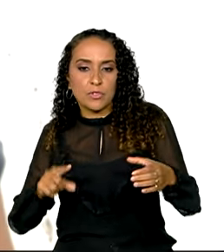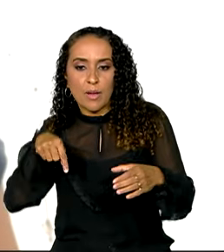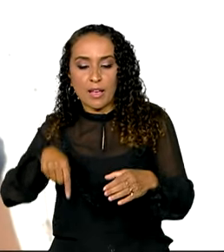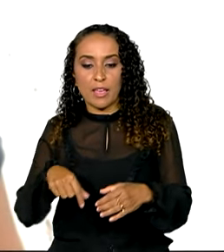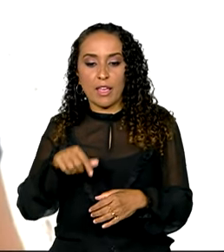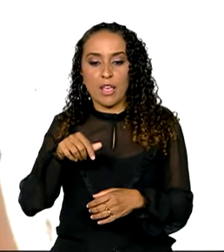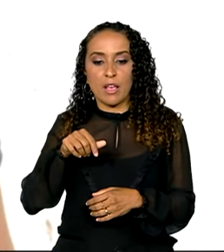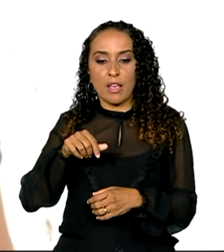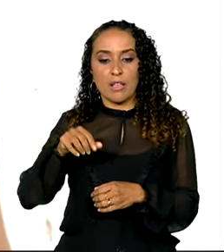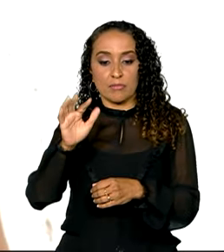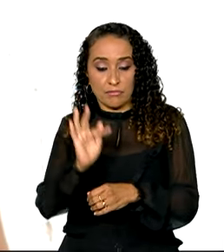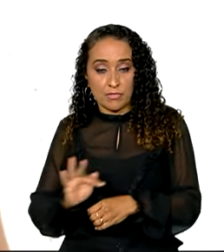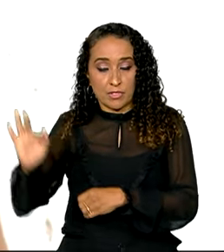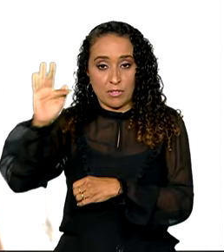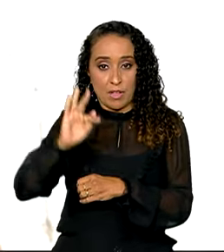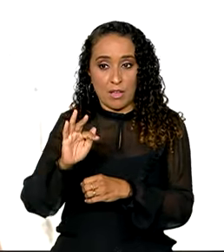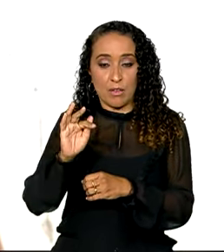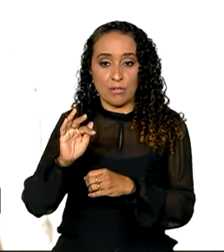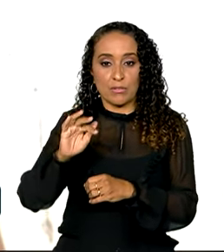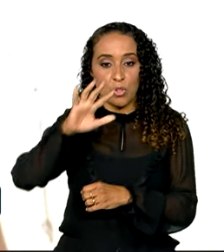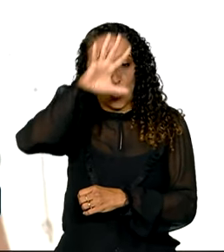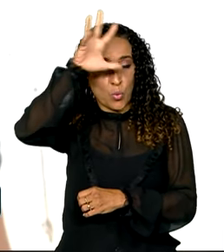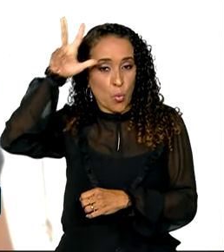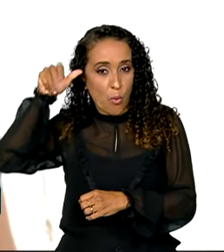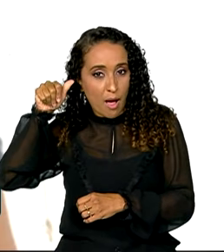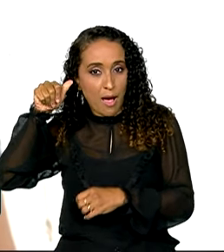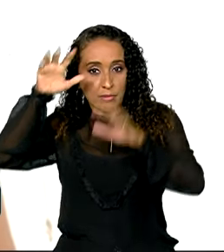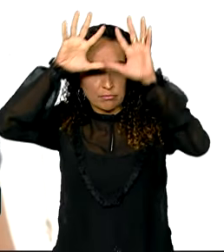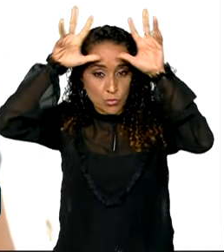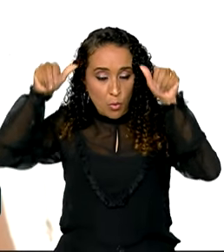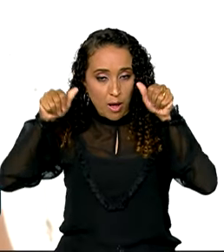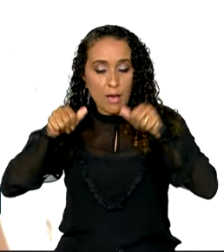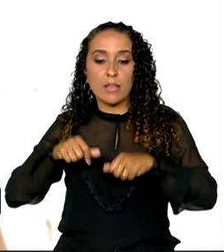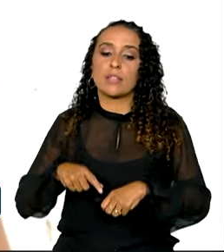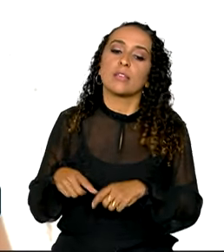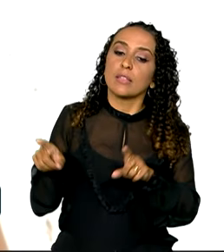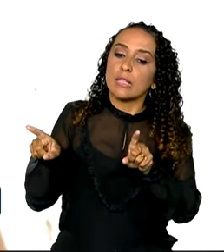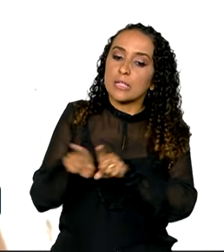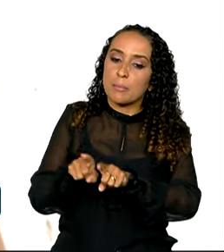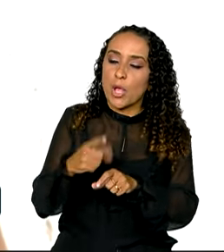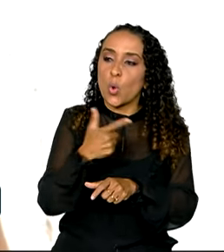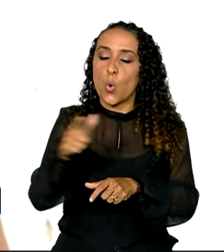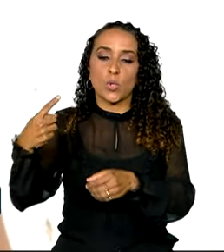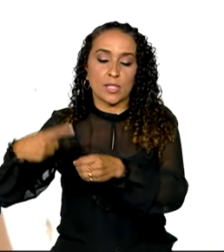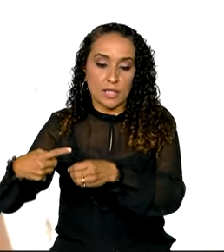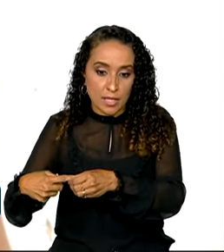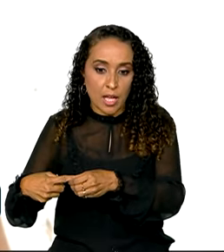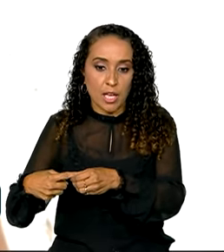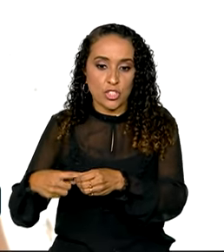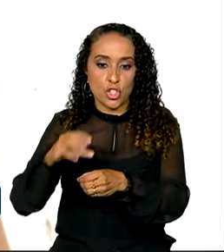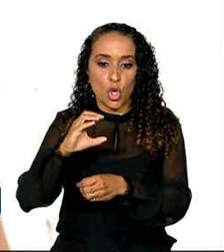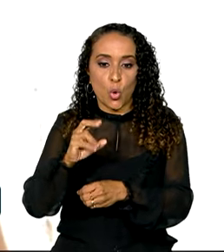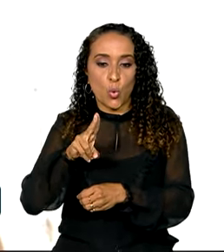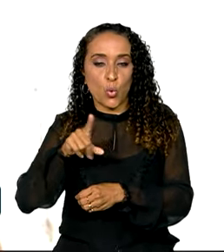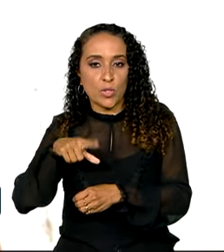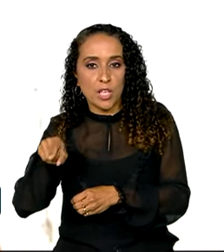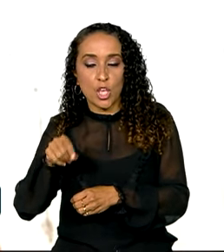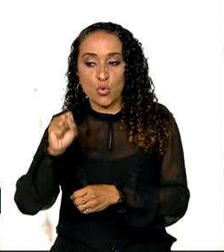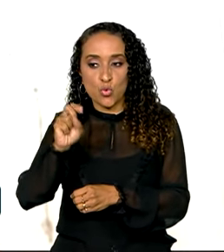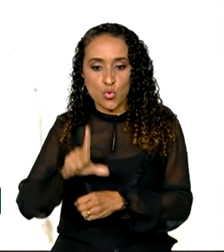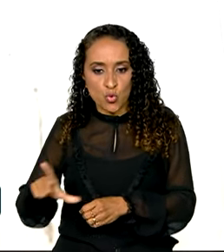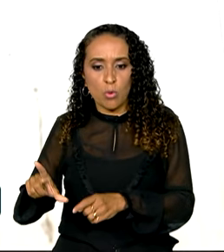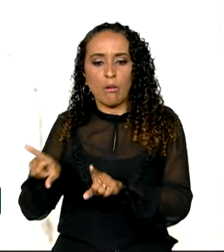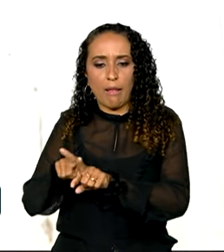UFAC, da Universidade Federal do Acre, que fica lá em Cruzeiro do Sul, nessa outra cidade. E lá tem os